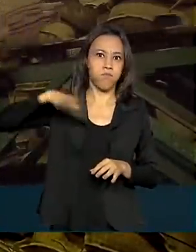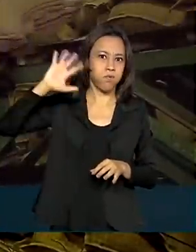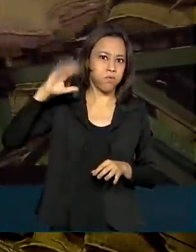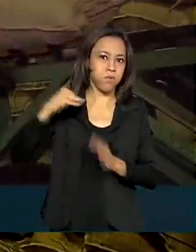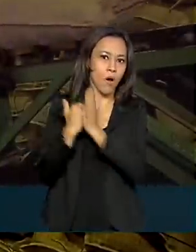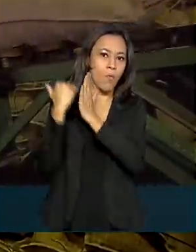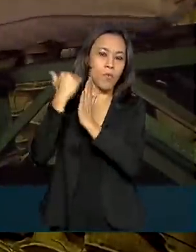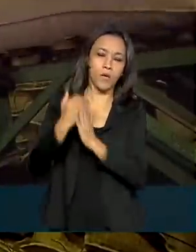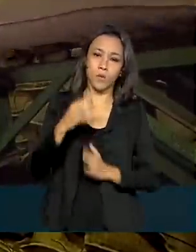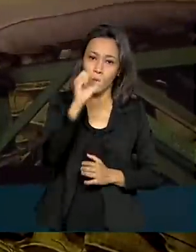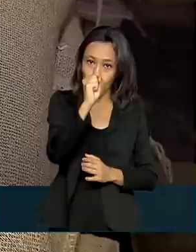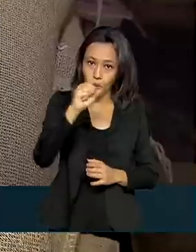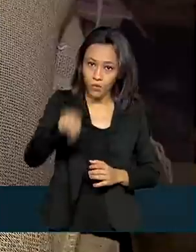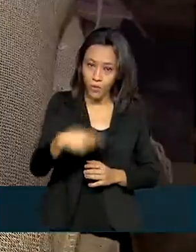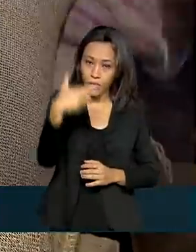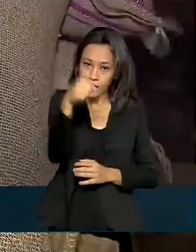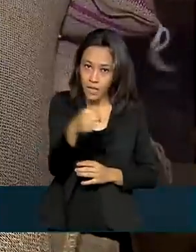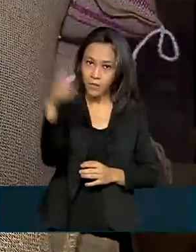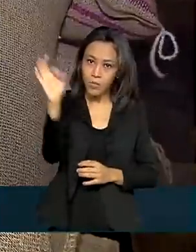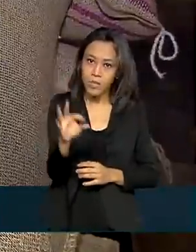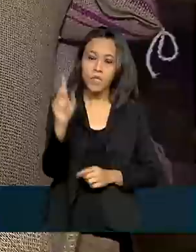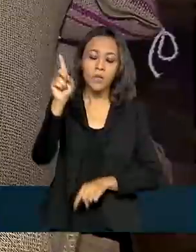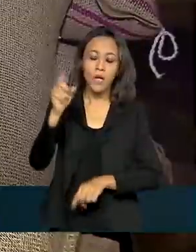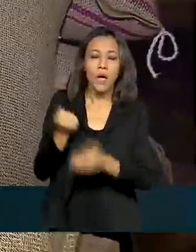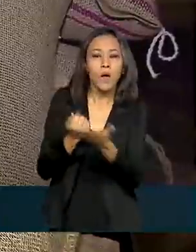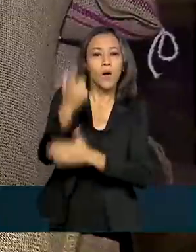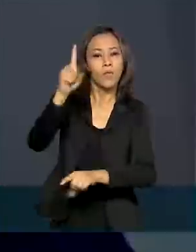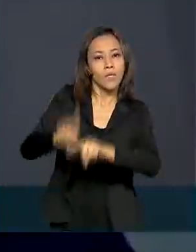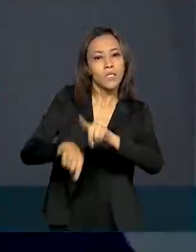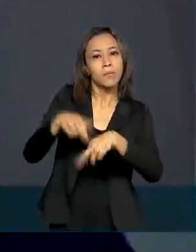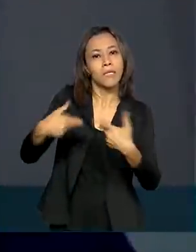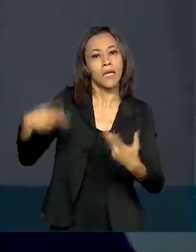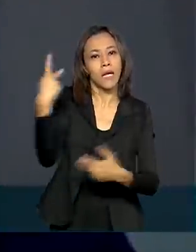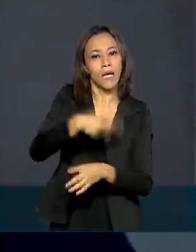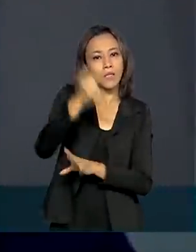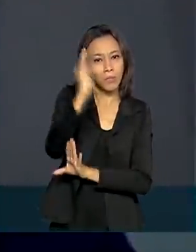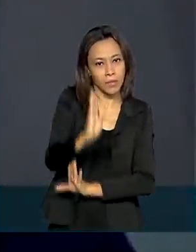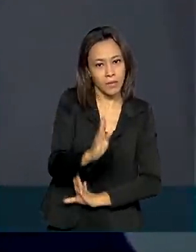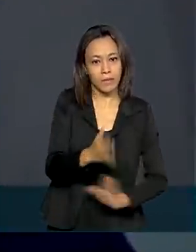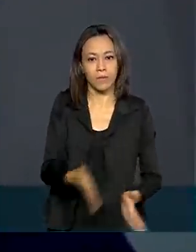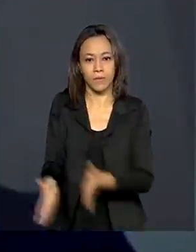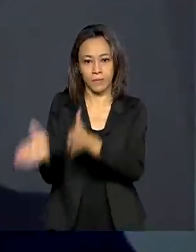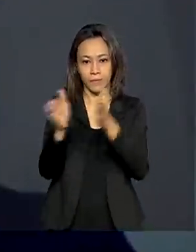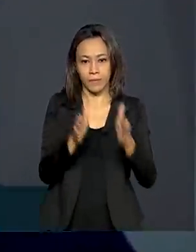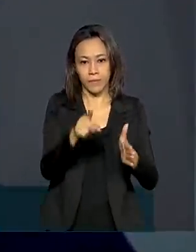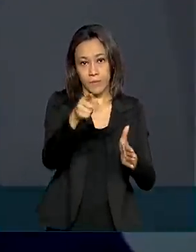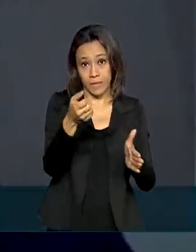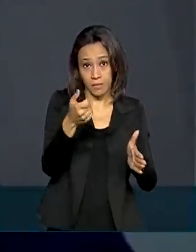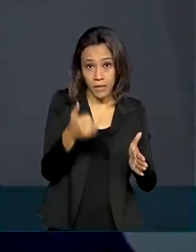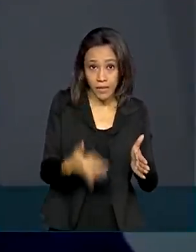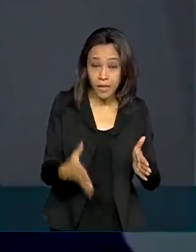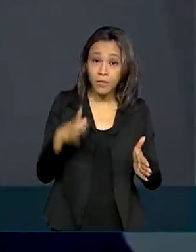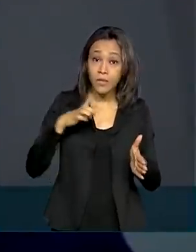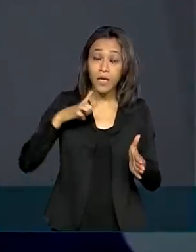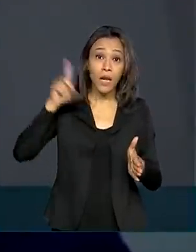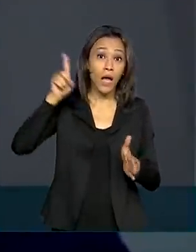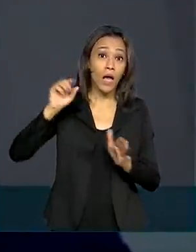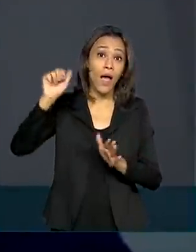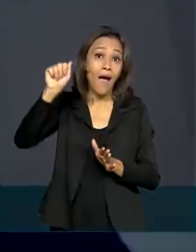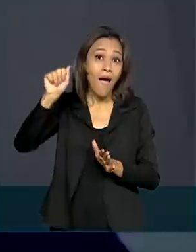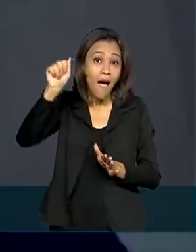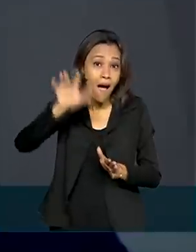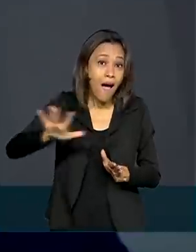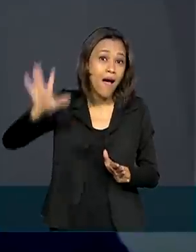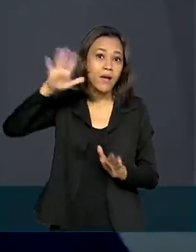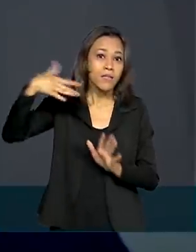8,7% na compra de produtos brasileiros. Por outro lado, você tem uma demanda asiática, principalmente muito